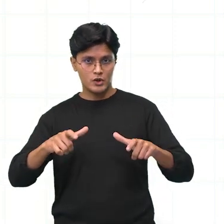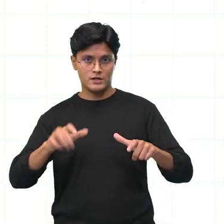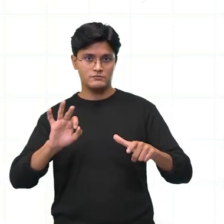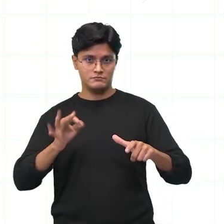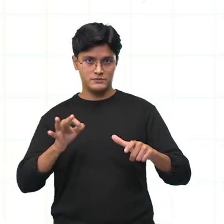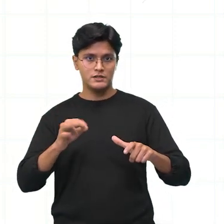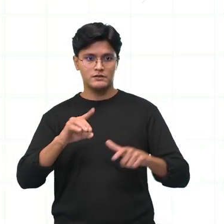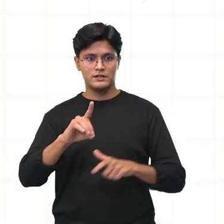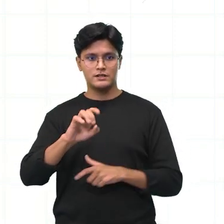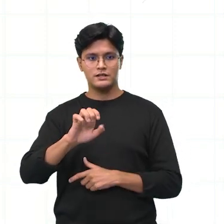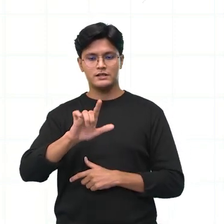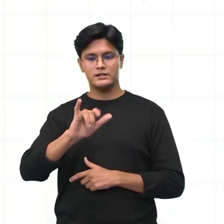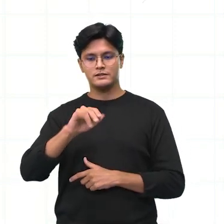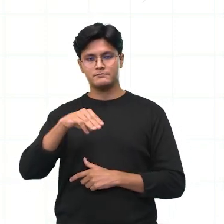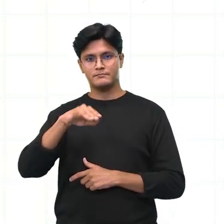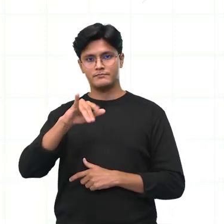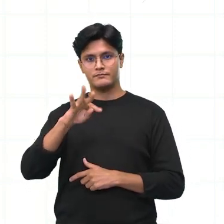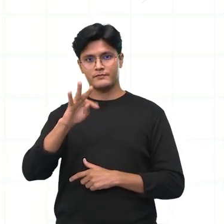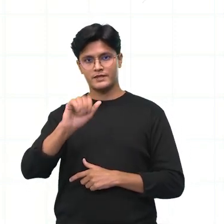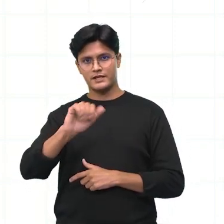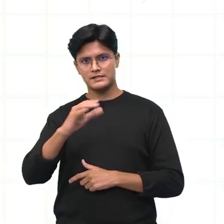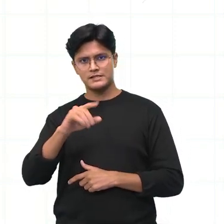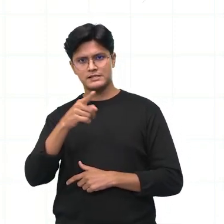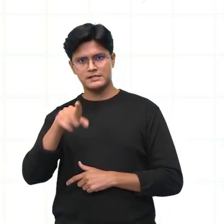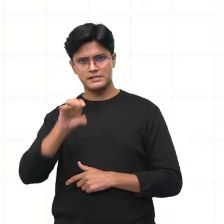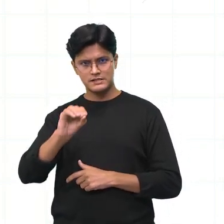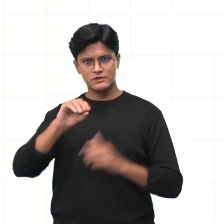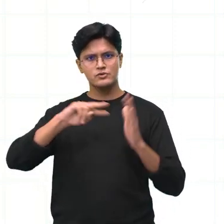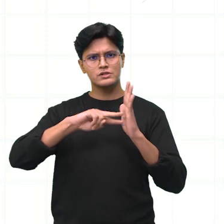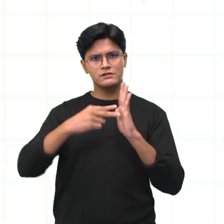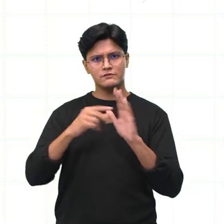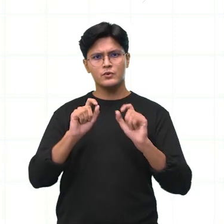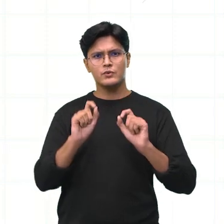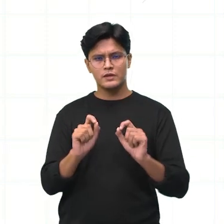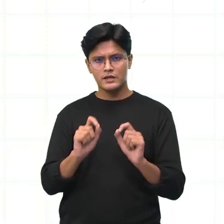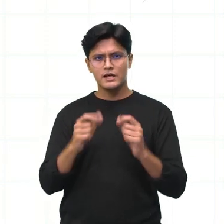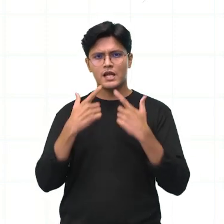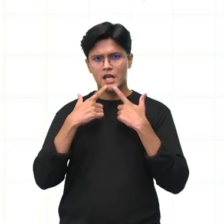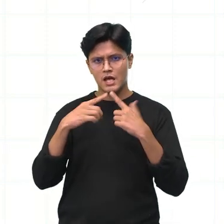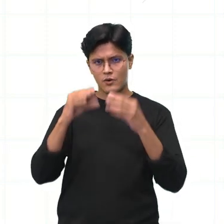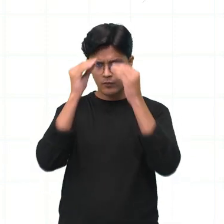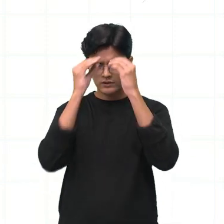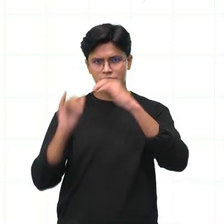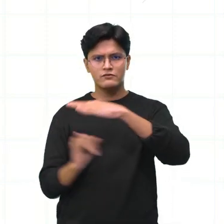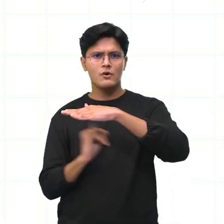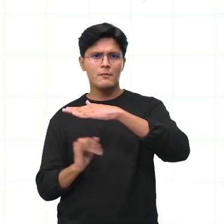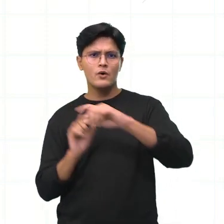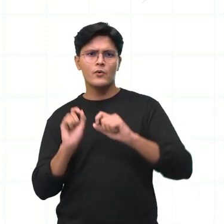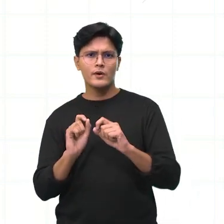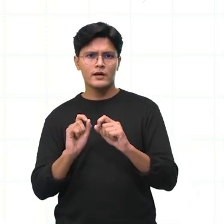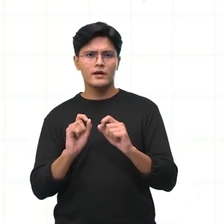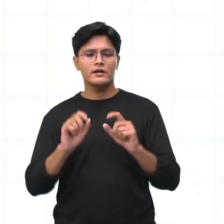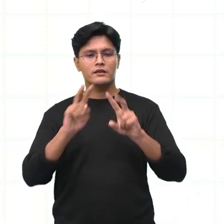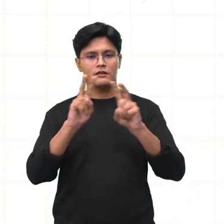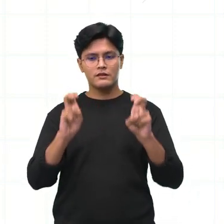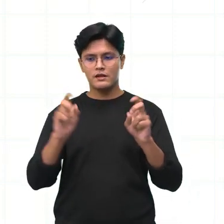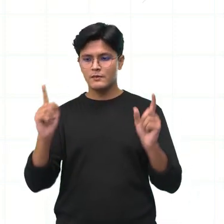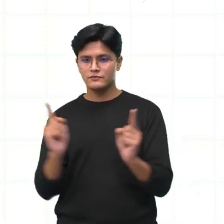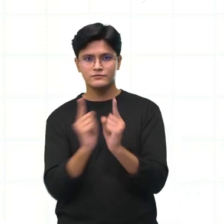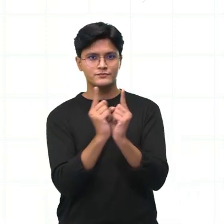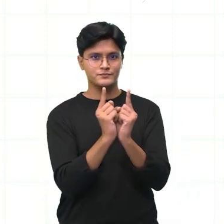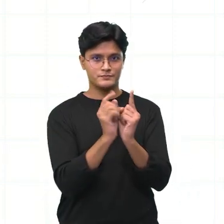delimitação, professor? É como se, na linguagem popular, é como se a gente fosse encurtar, né? Esse tema aí.